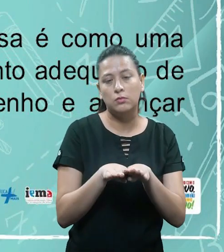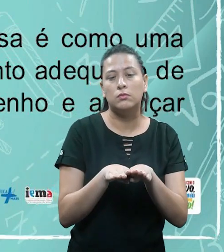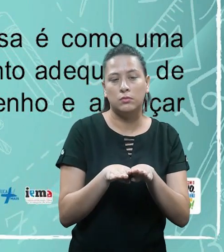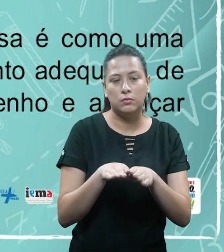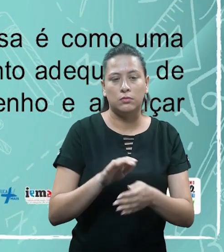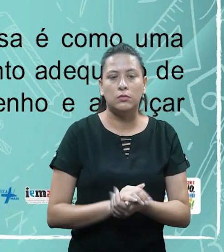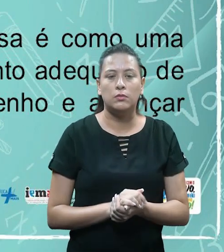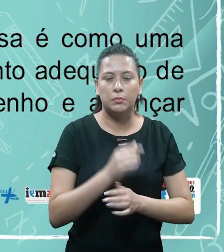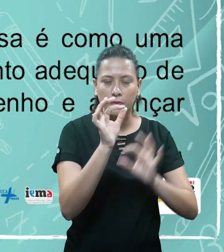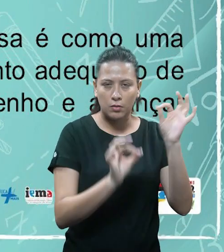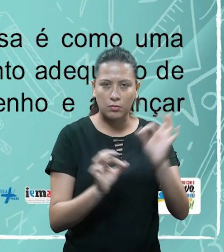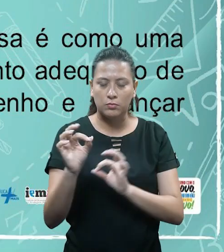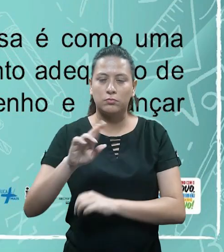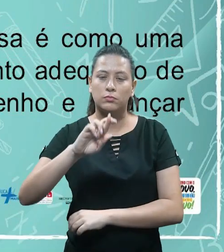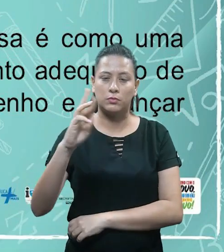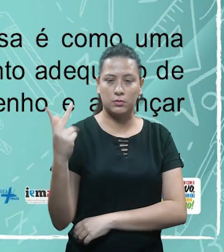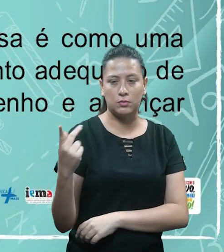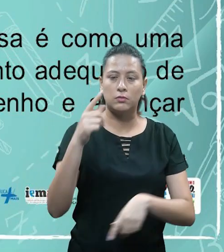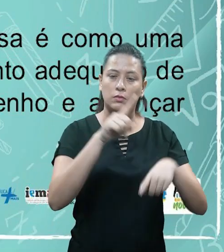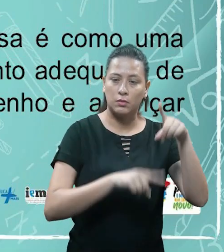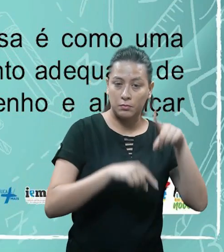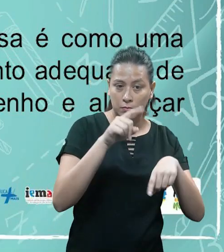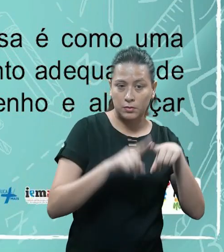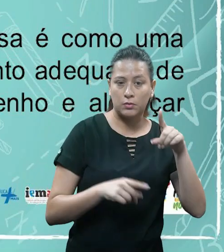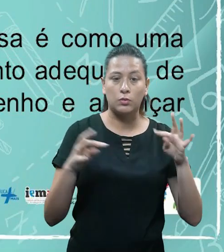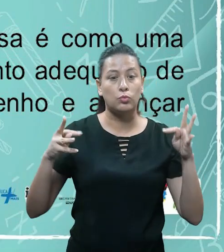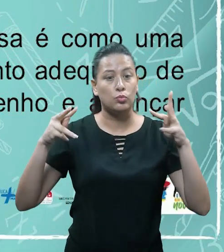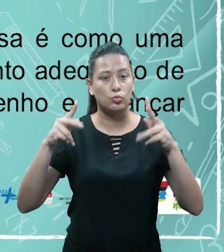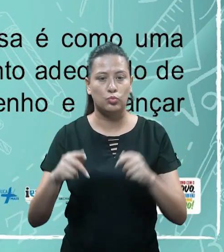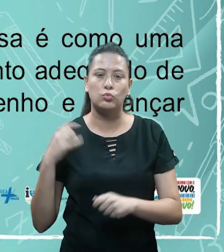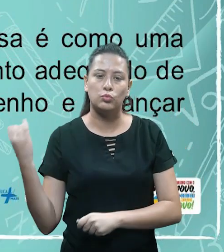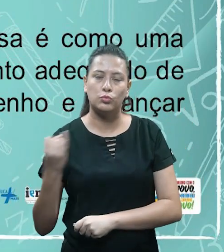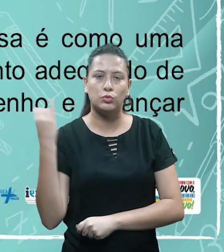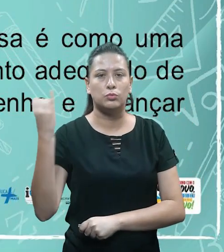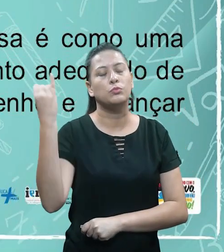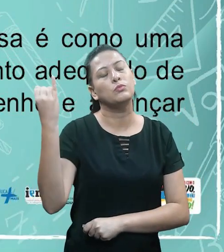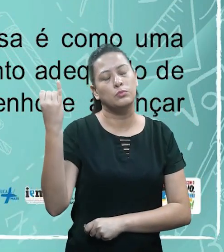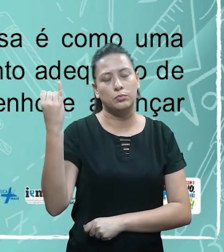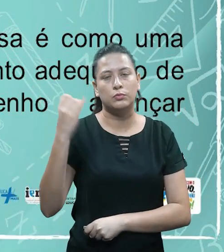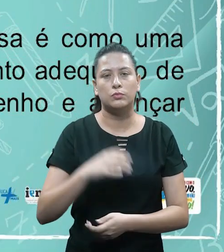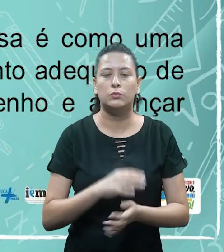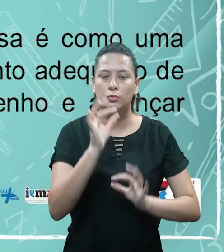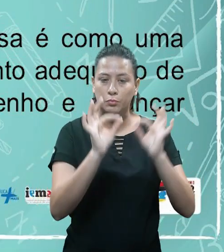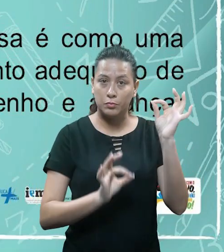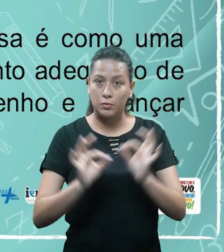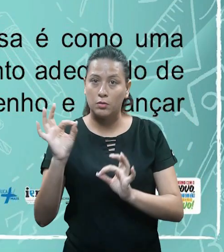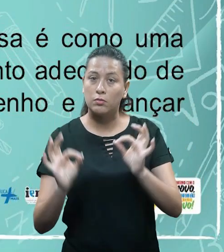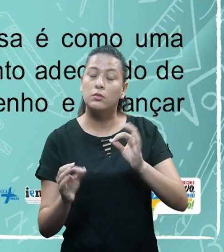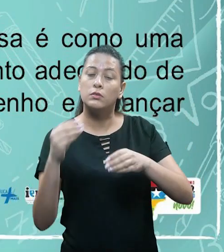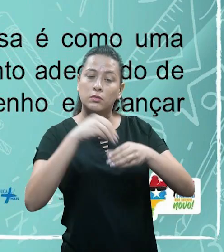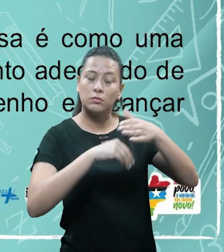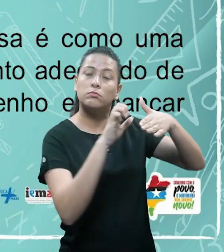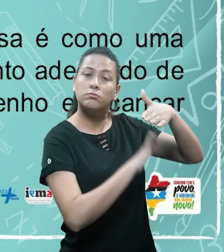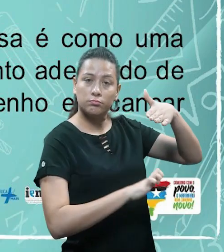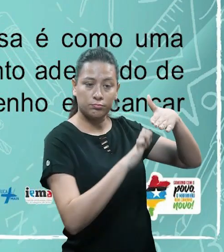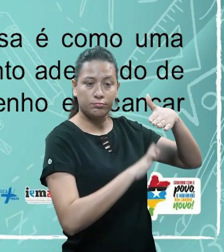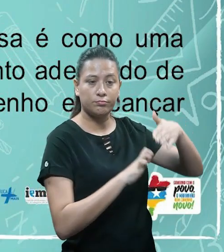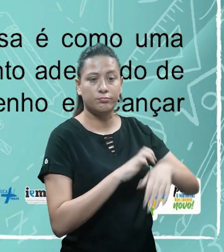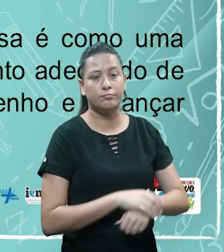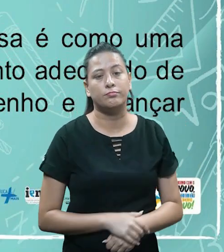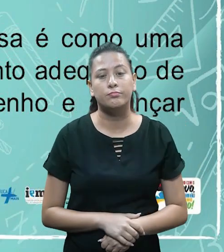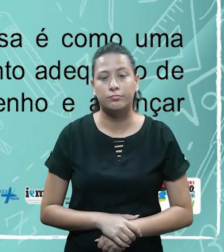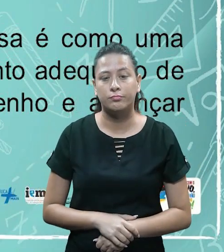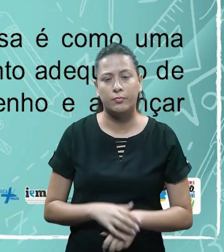a administração dos recursos humanos e materiais e tudo aquilo que é essencial para a sua manutenção, a manutenção da